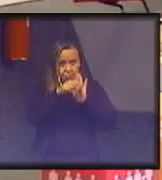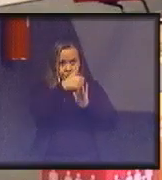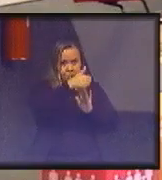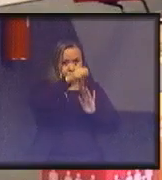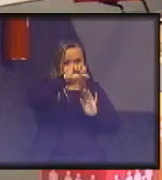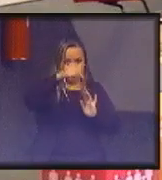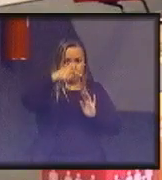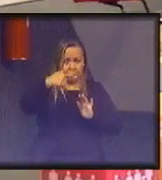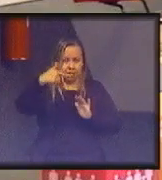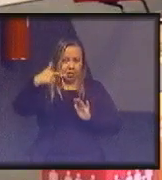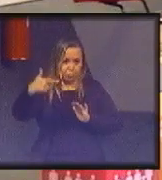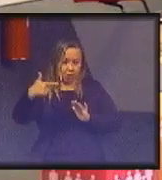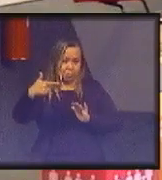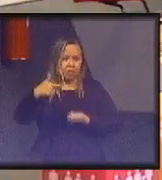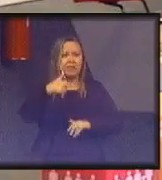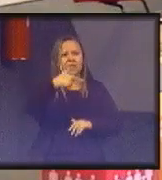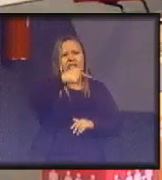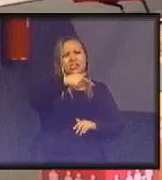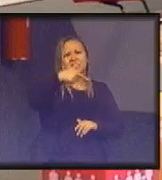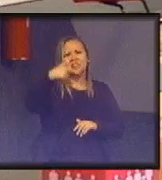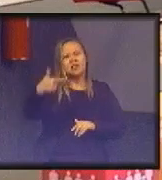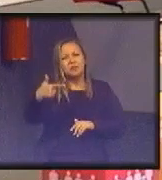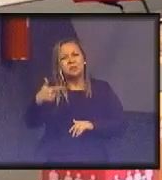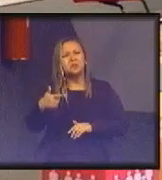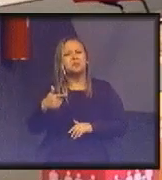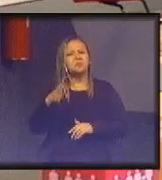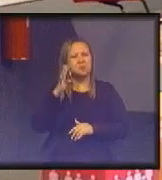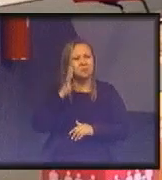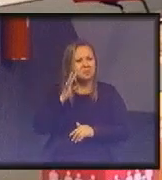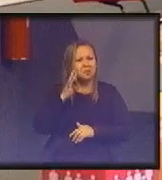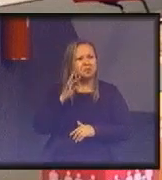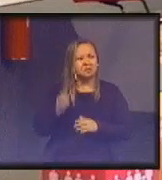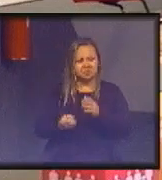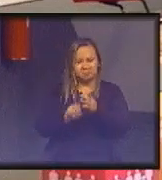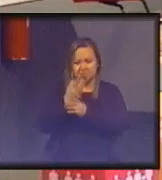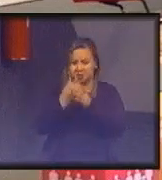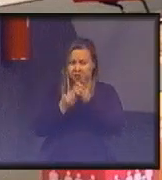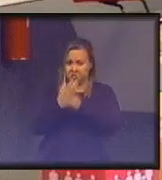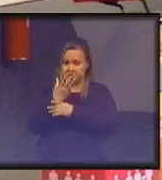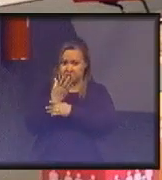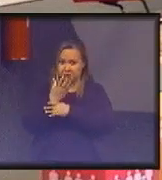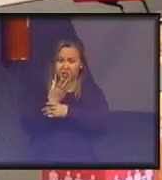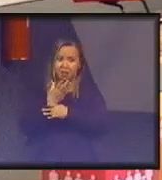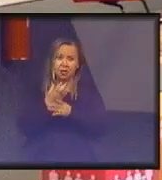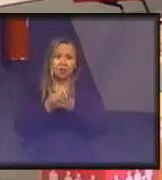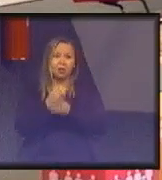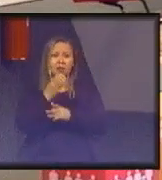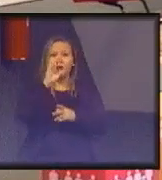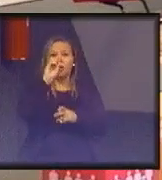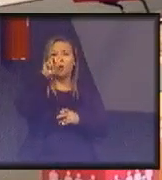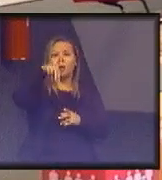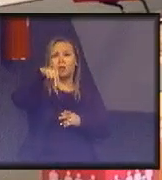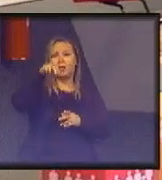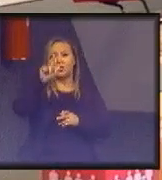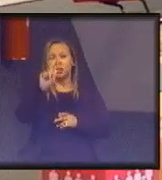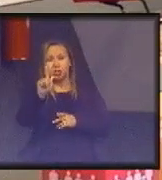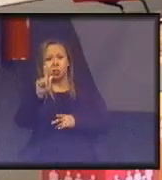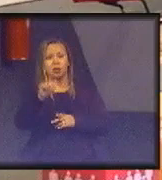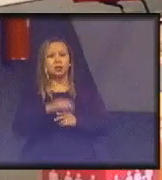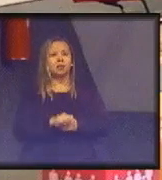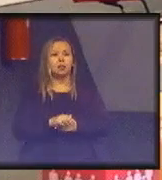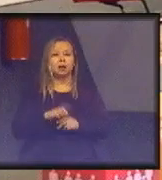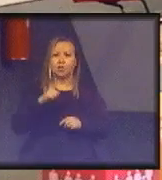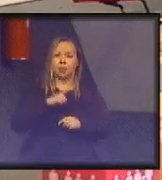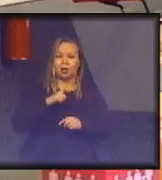cá? Em 72, a década de 70, tem o surgimento das grandes ONGs, o Greenpeace, por exemplo, que